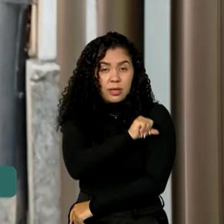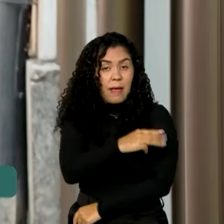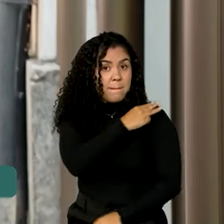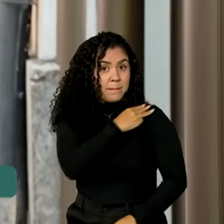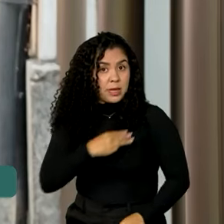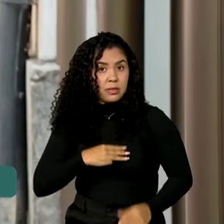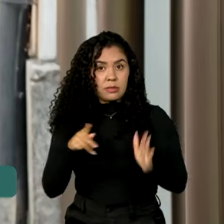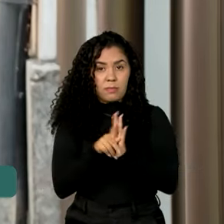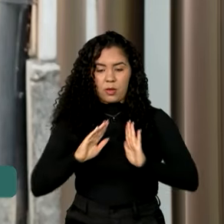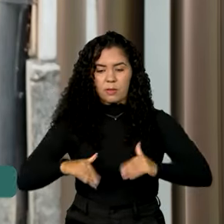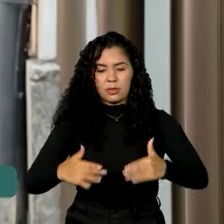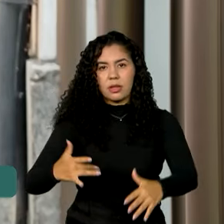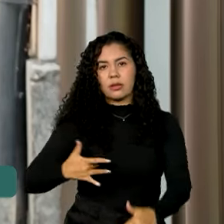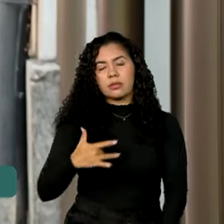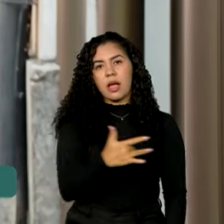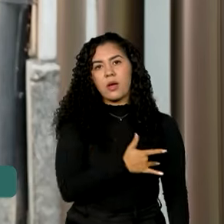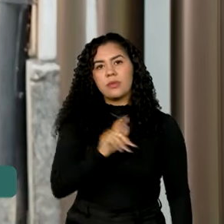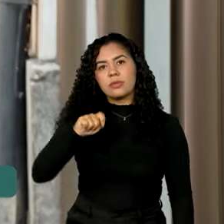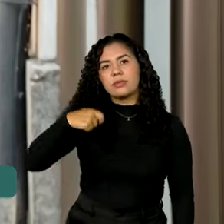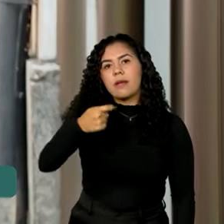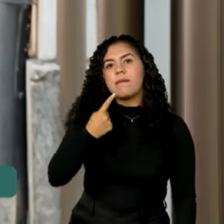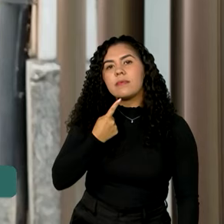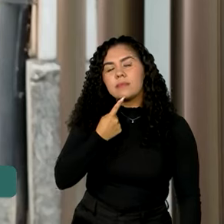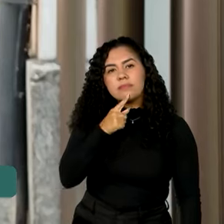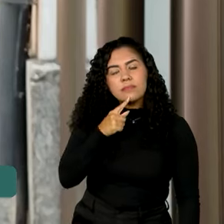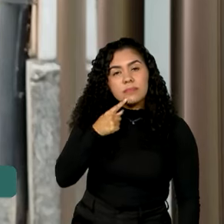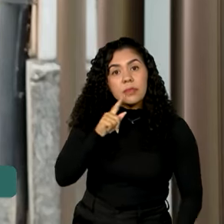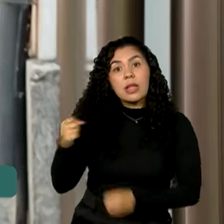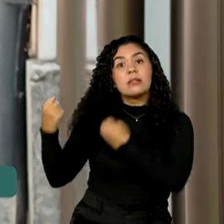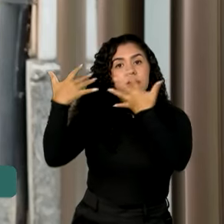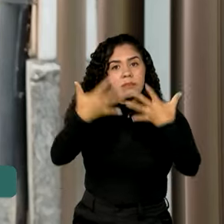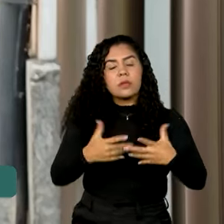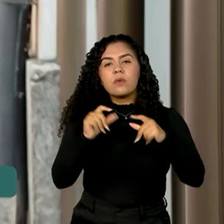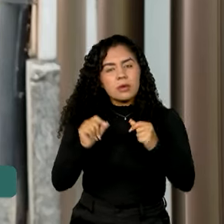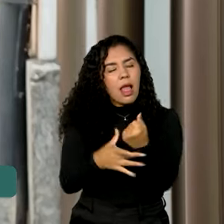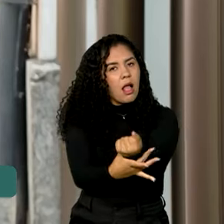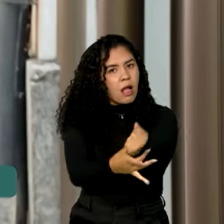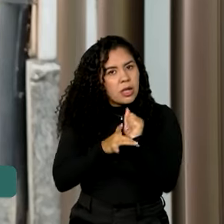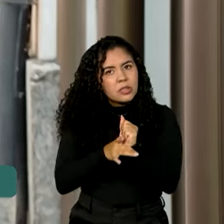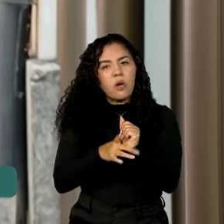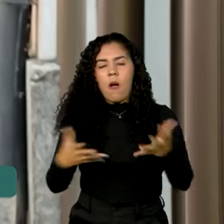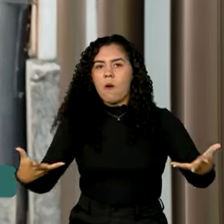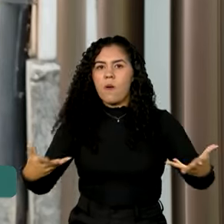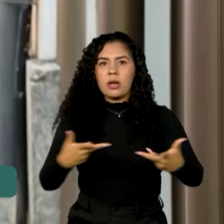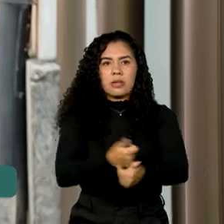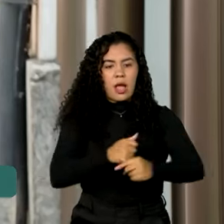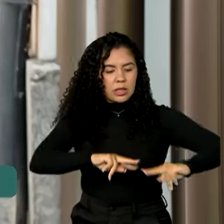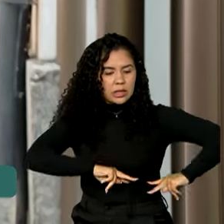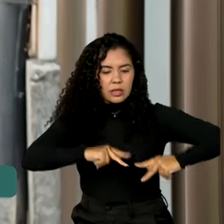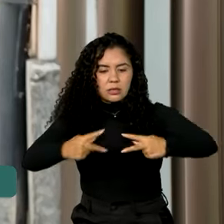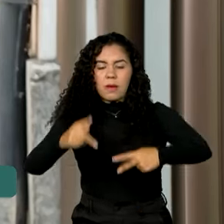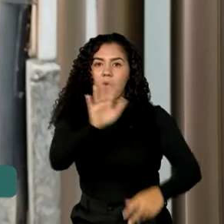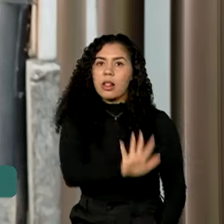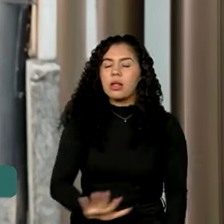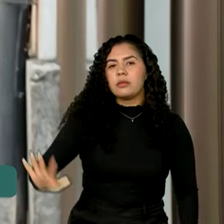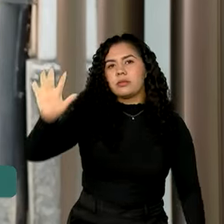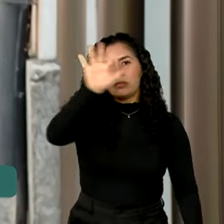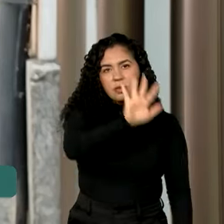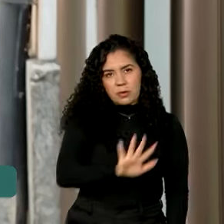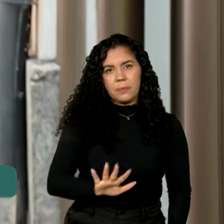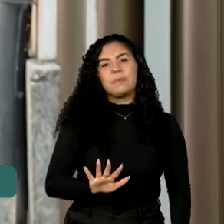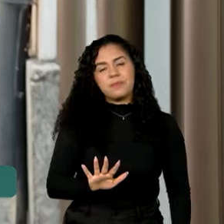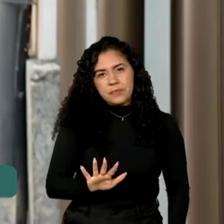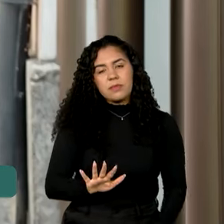Saúde, Nízia Trindade, garantiu a qualidade do transplante nacional, do sistema nacional de